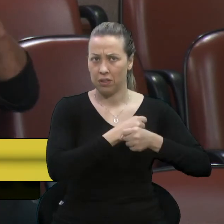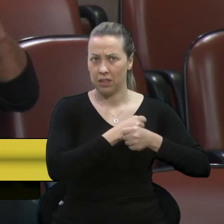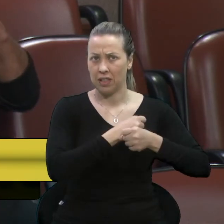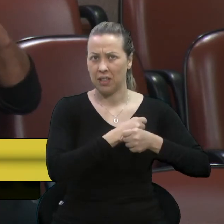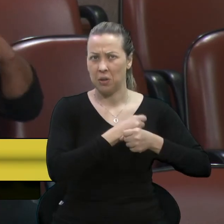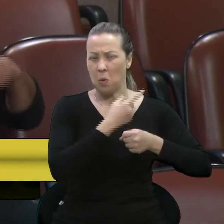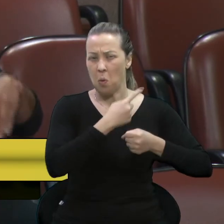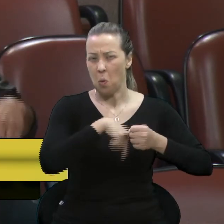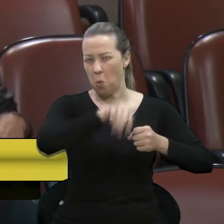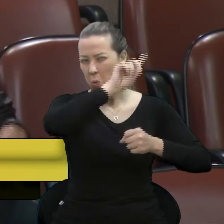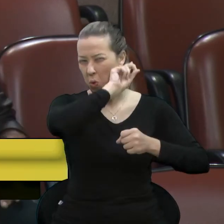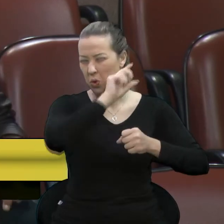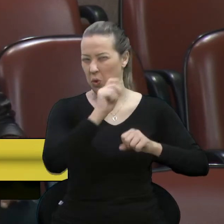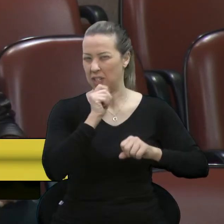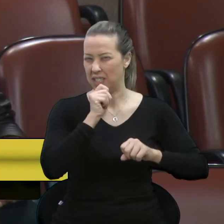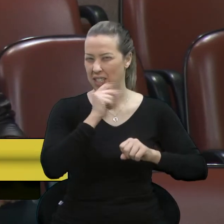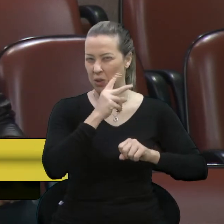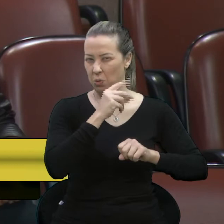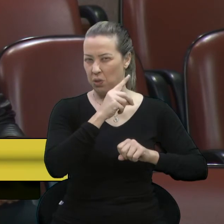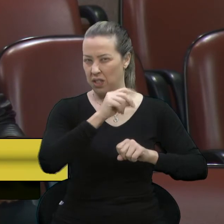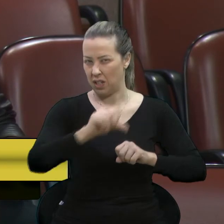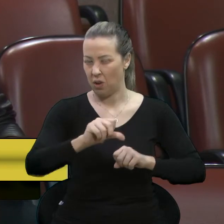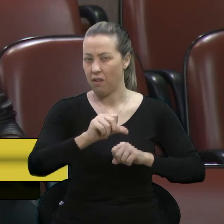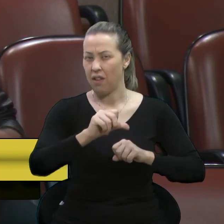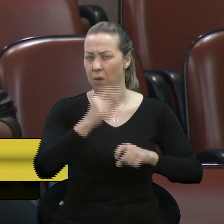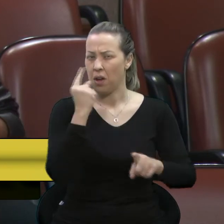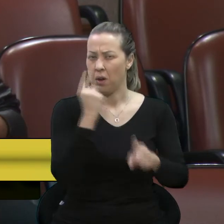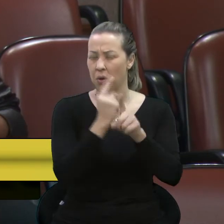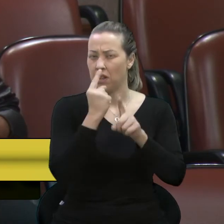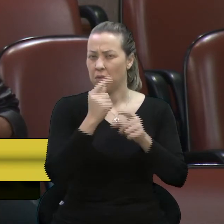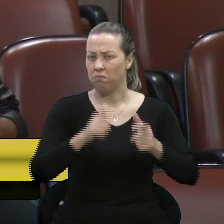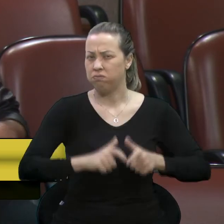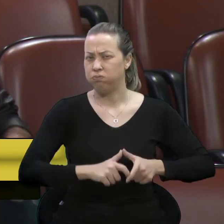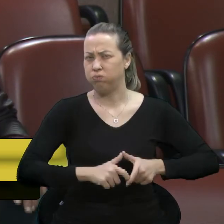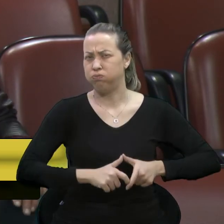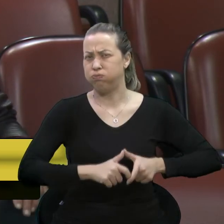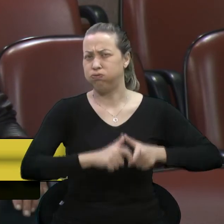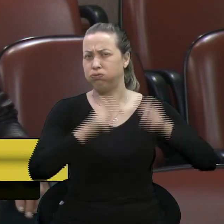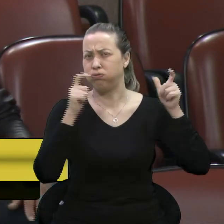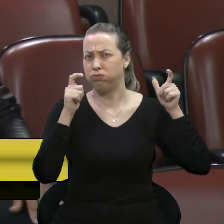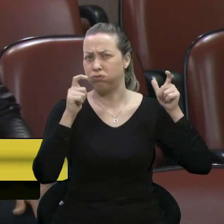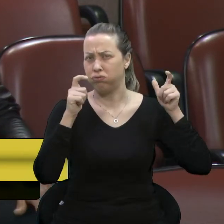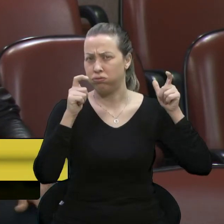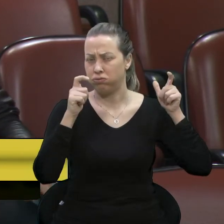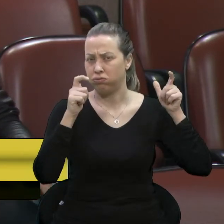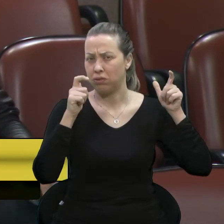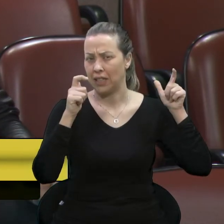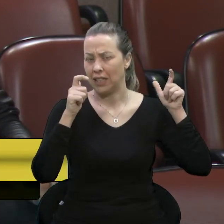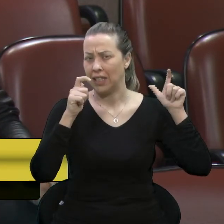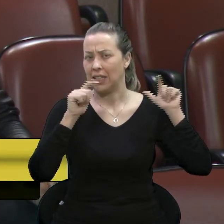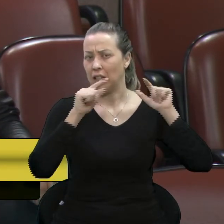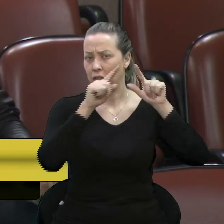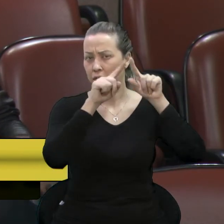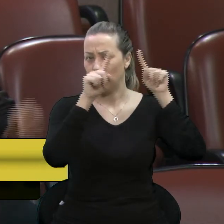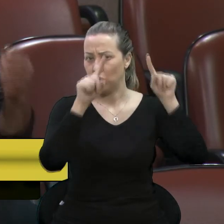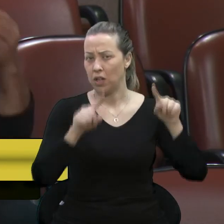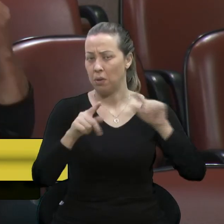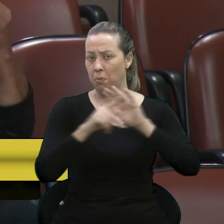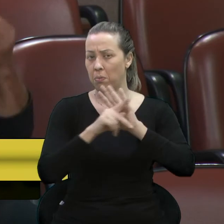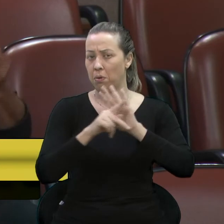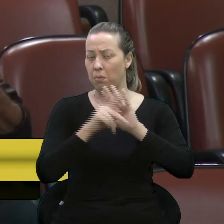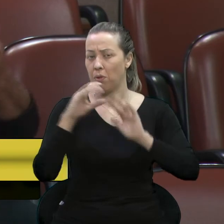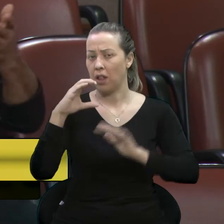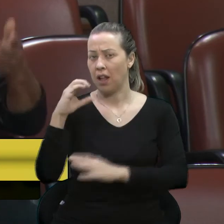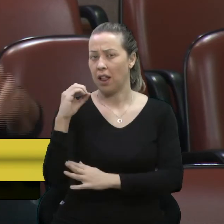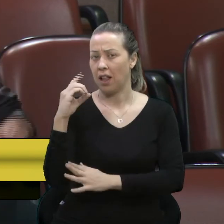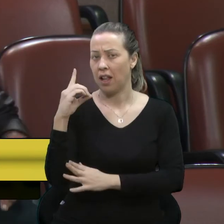o retrasado, acho que foi, eu encontrei assim, eu acho, uma quantidade grande aí dos servidores da Codeca e eu